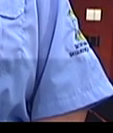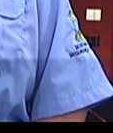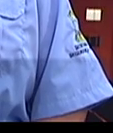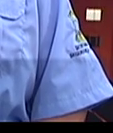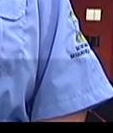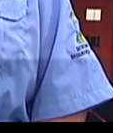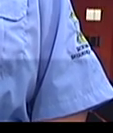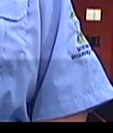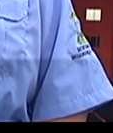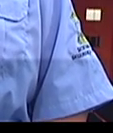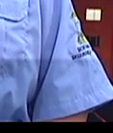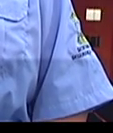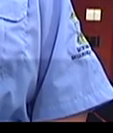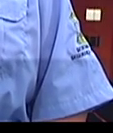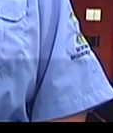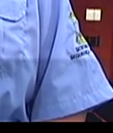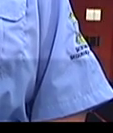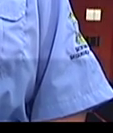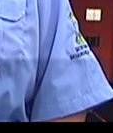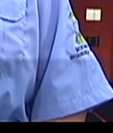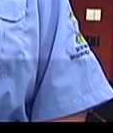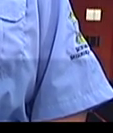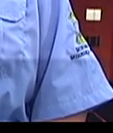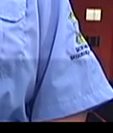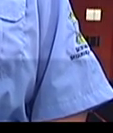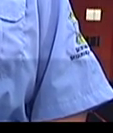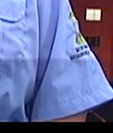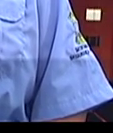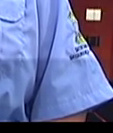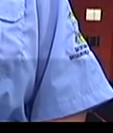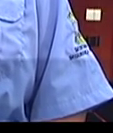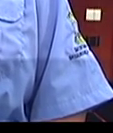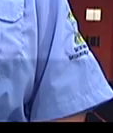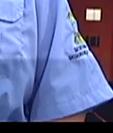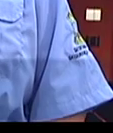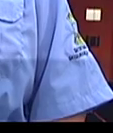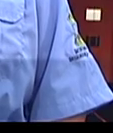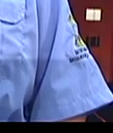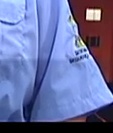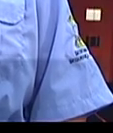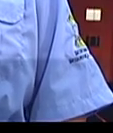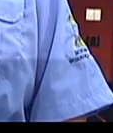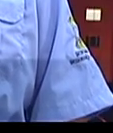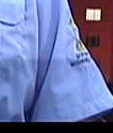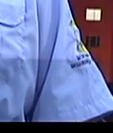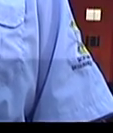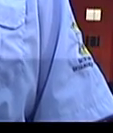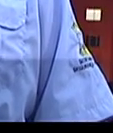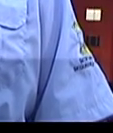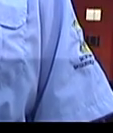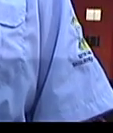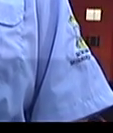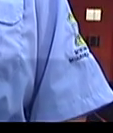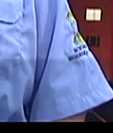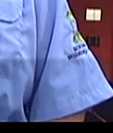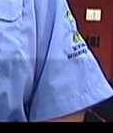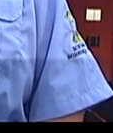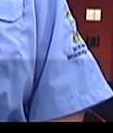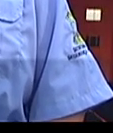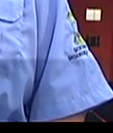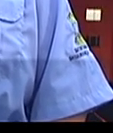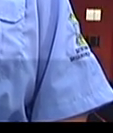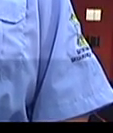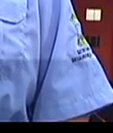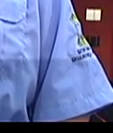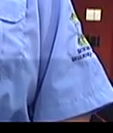é autuado com a multa de R 1.915, mais a retenção da habilitação por, no mínimo, 24 horas, além de arrumar